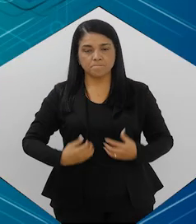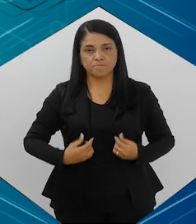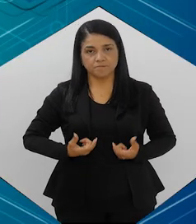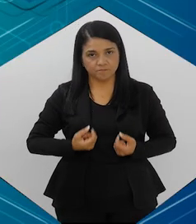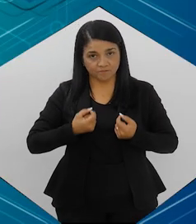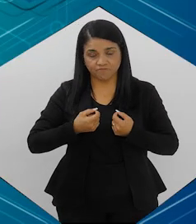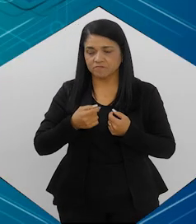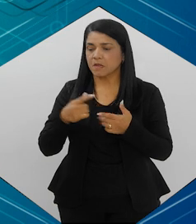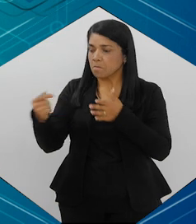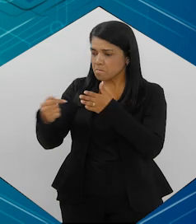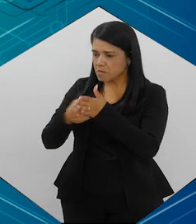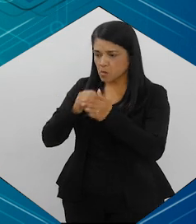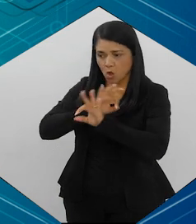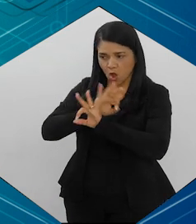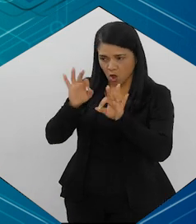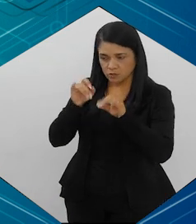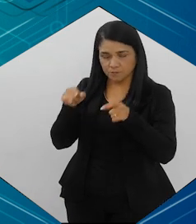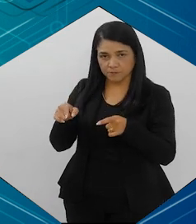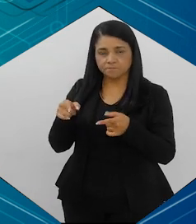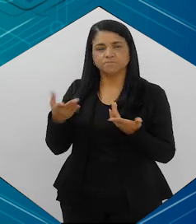Olha, excelente a sua pergunta.